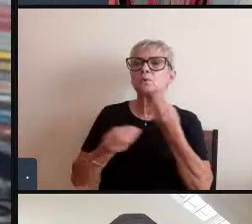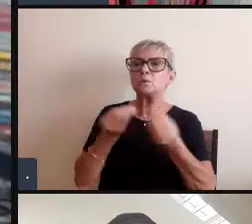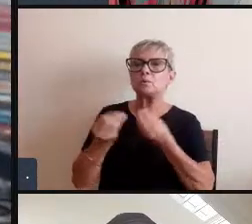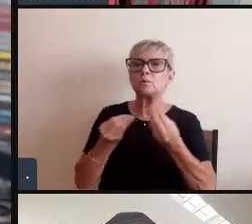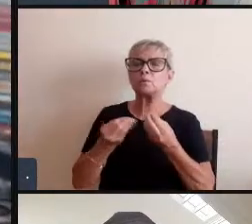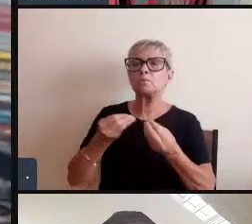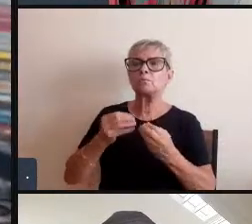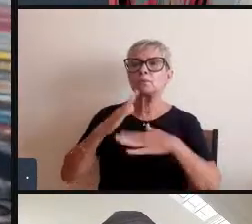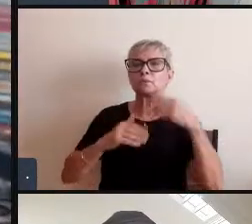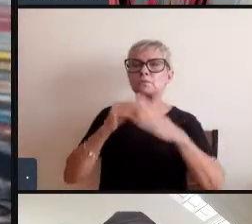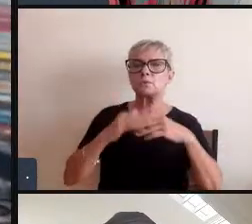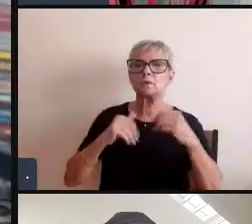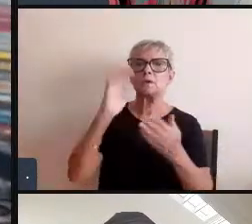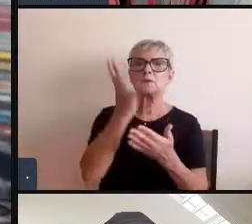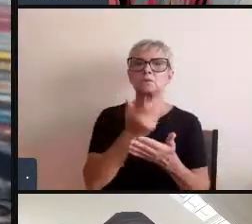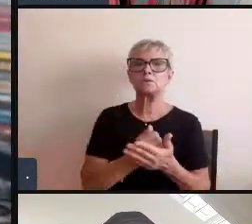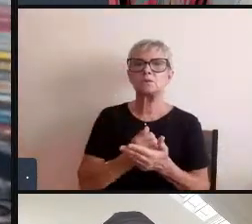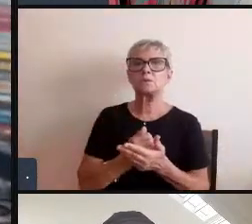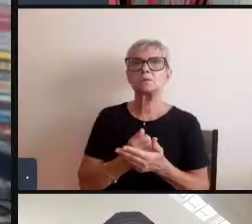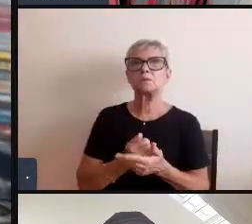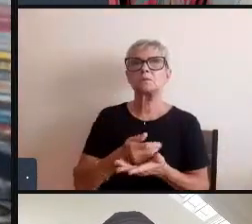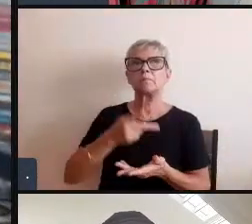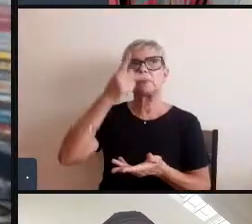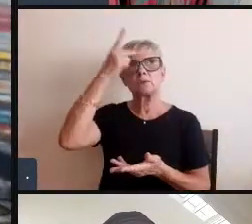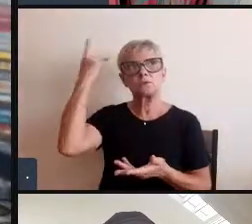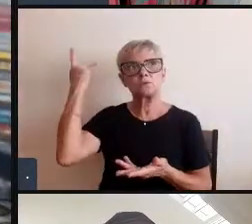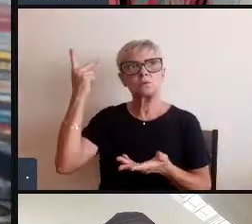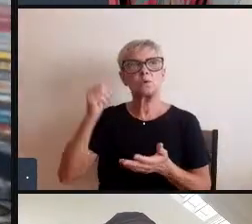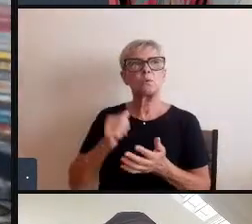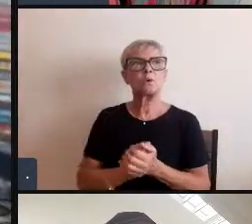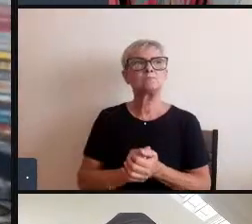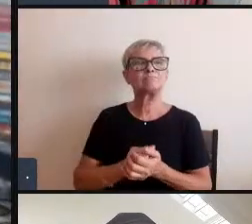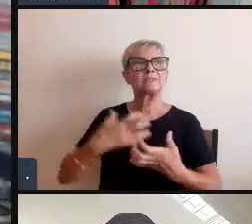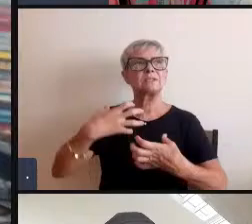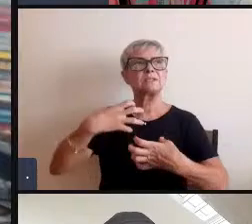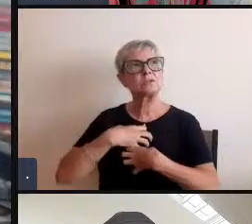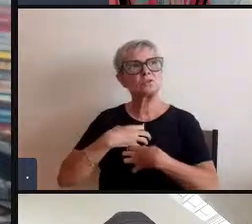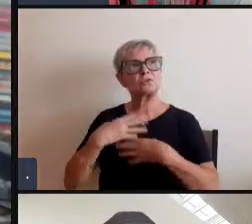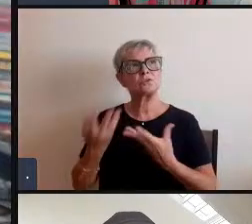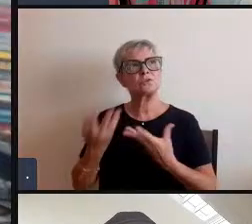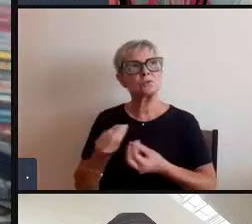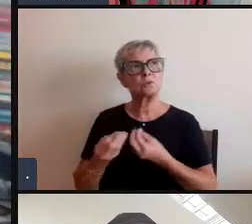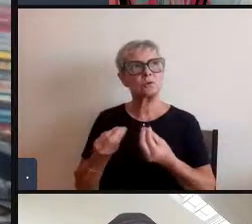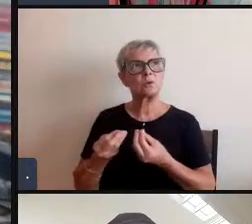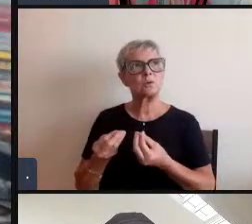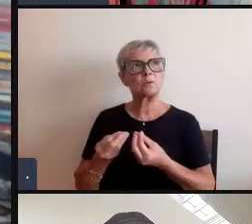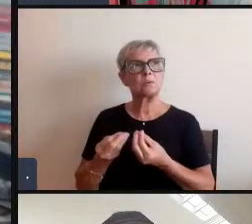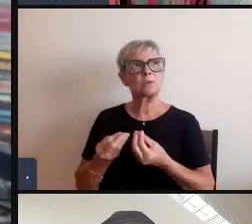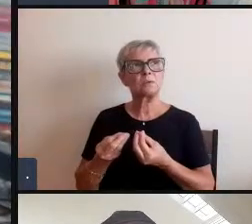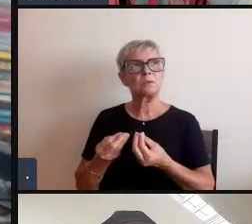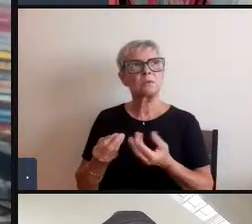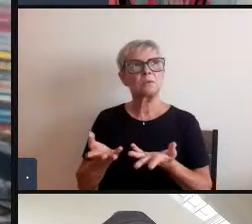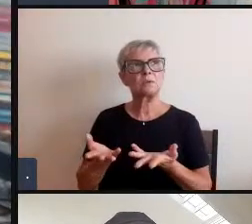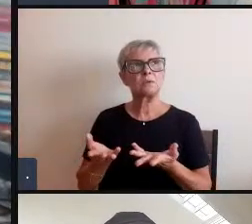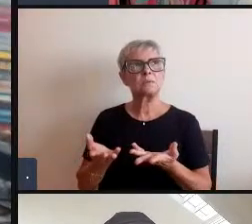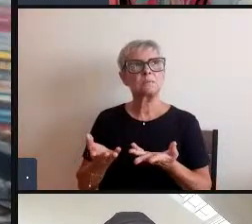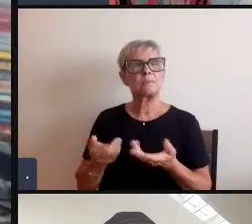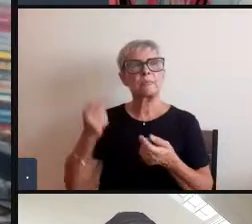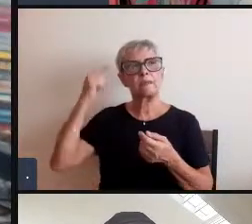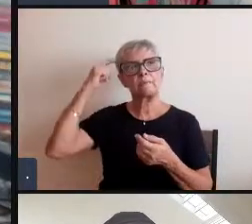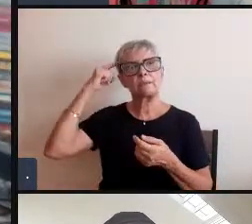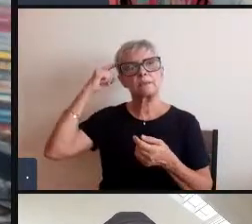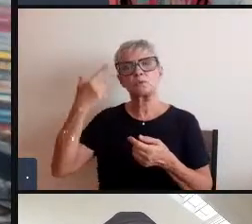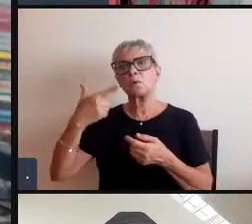ou uma pessoa que está incomodada que está tentando numa pensando no outro